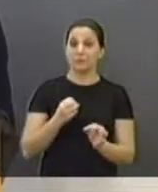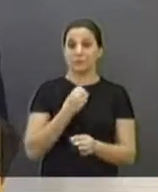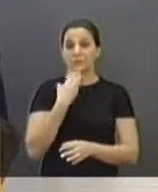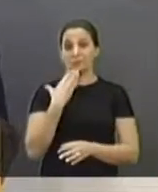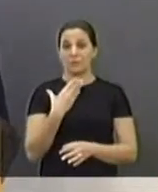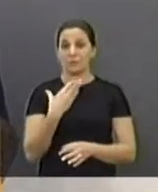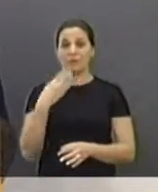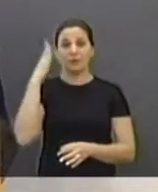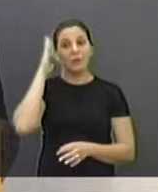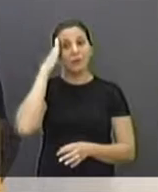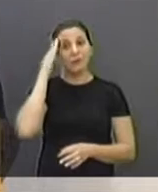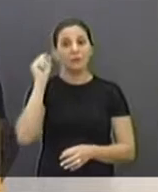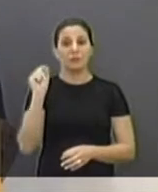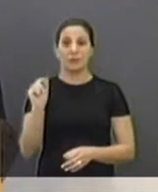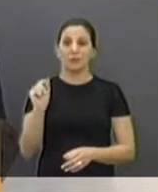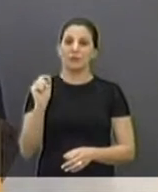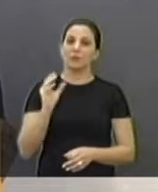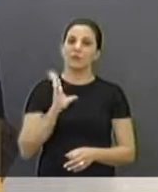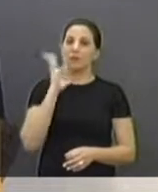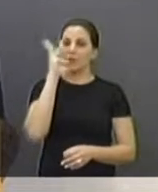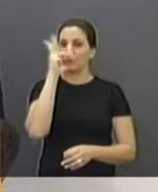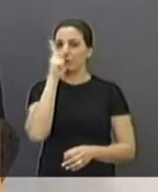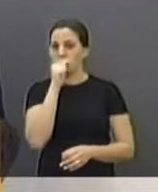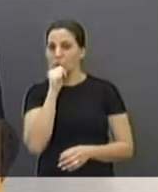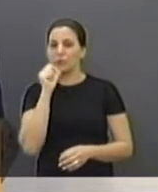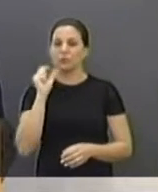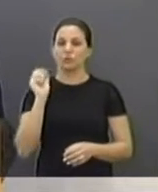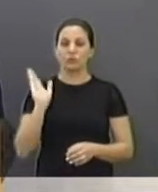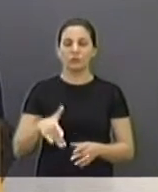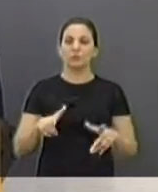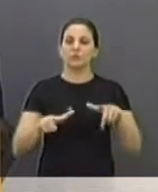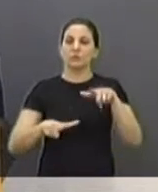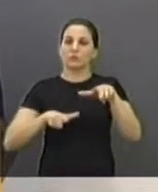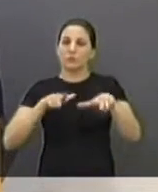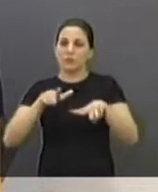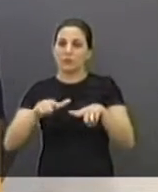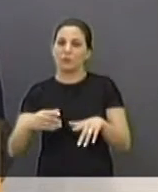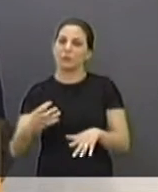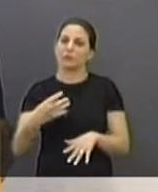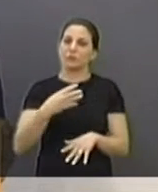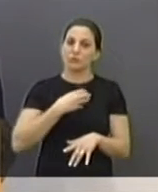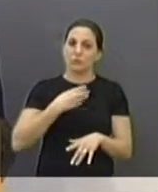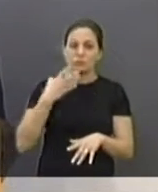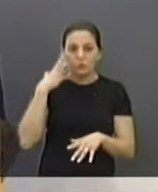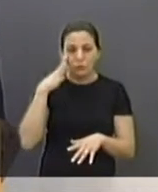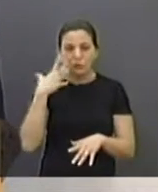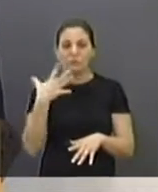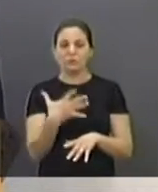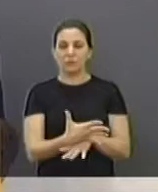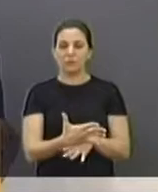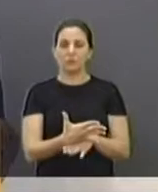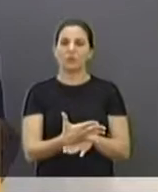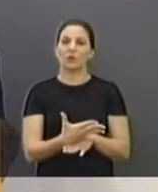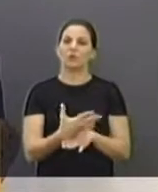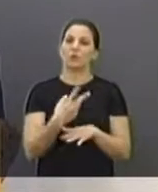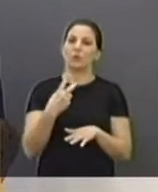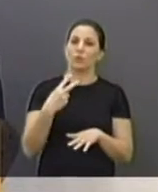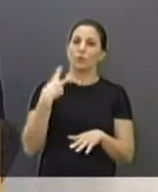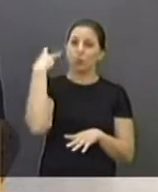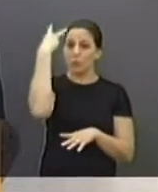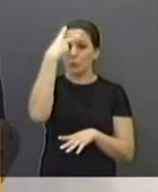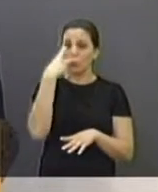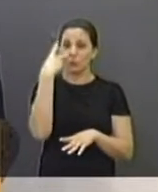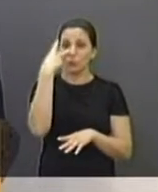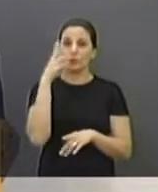E ele entendeu essa demanda, disse que está trabalhando nesse sentido, para que possa resolver isso, para que caia para duas horas